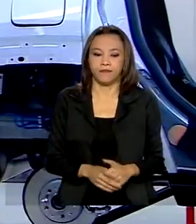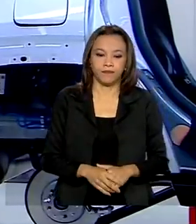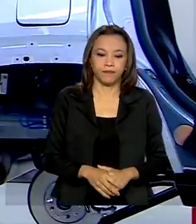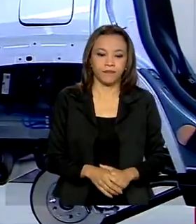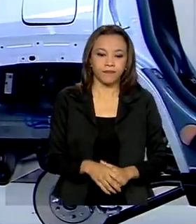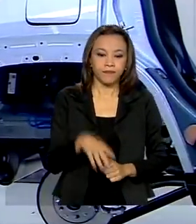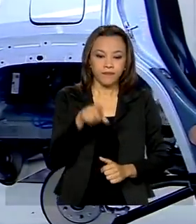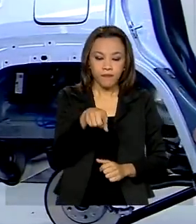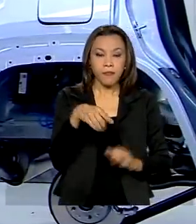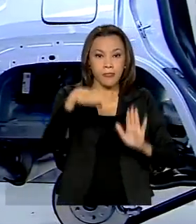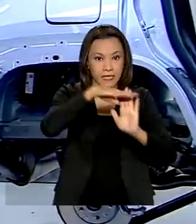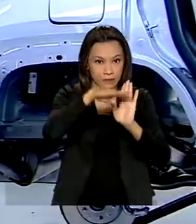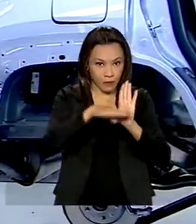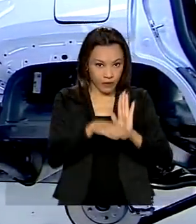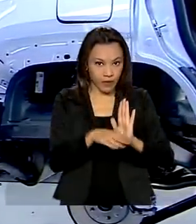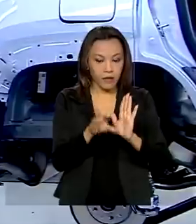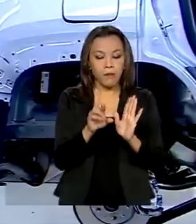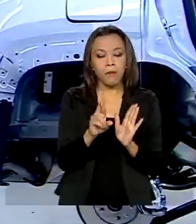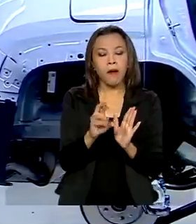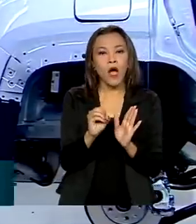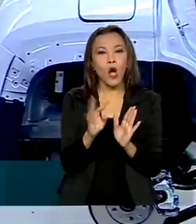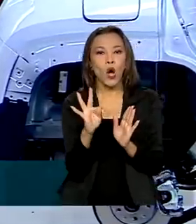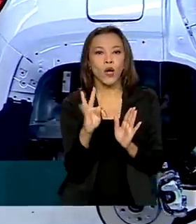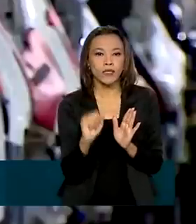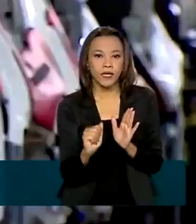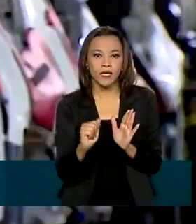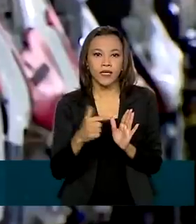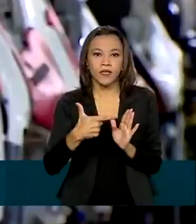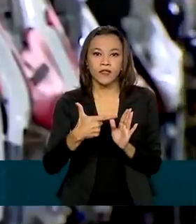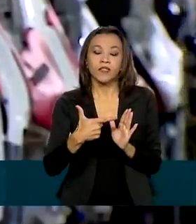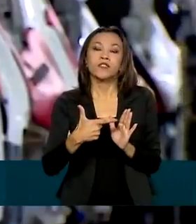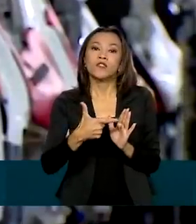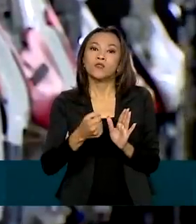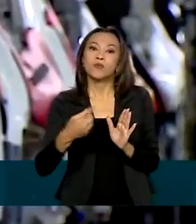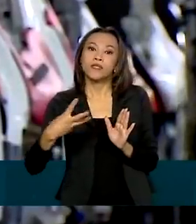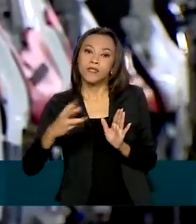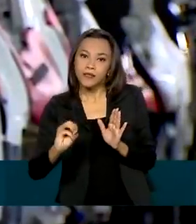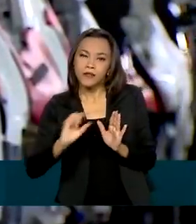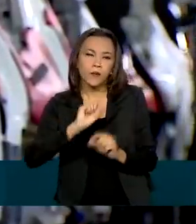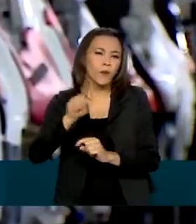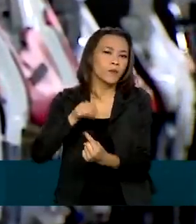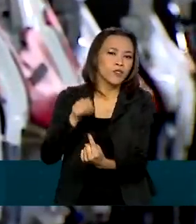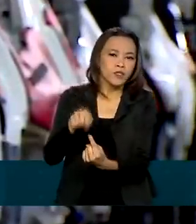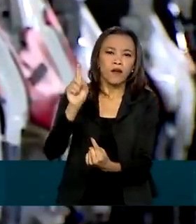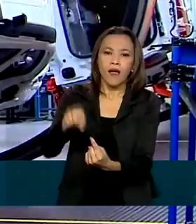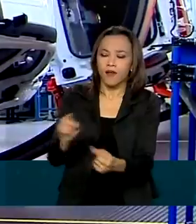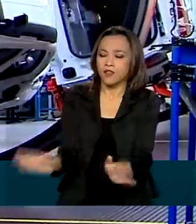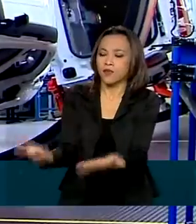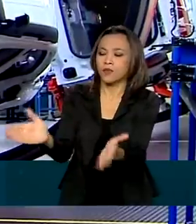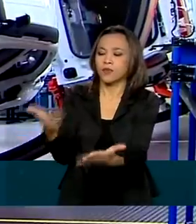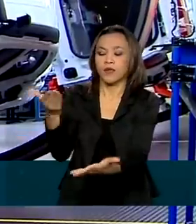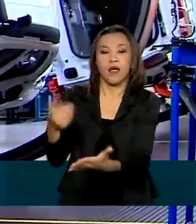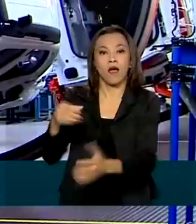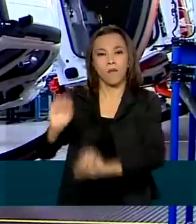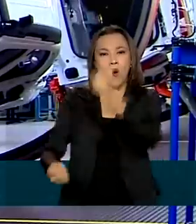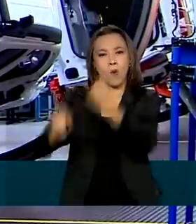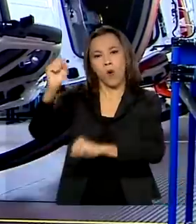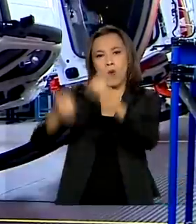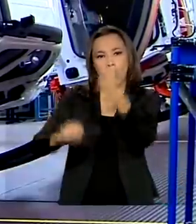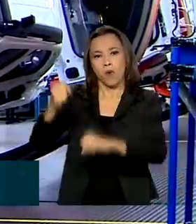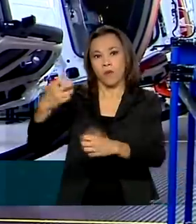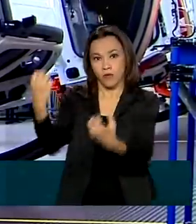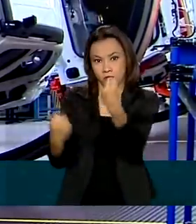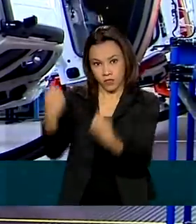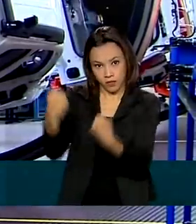O programa Rota 2030 define regras para a produção de automóveis no Brasil nos próximos anos.